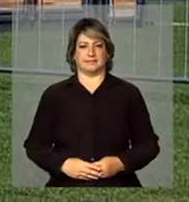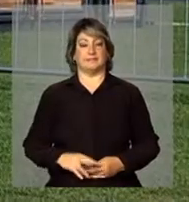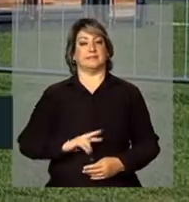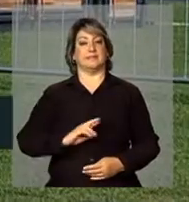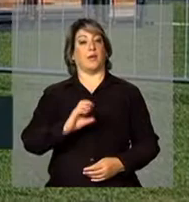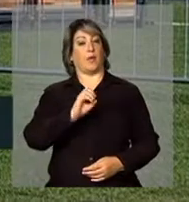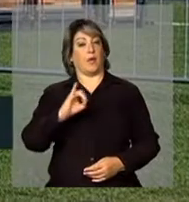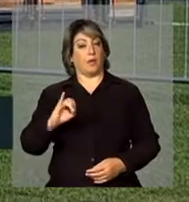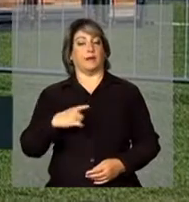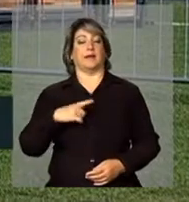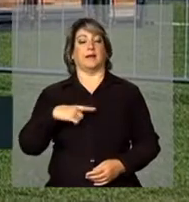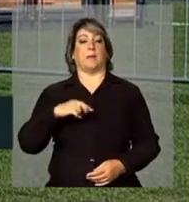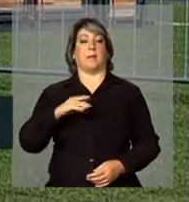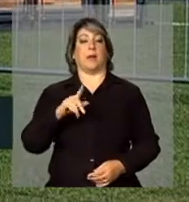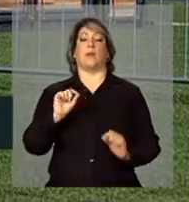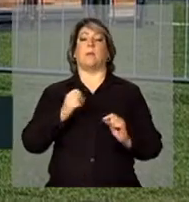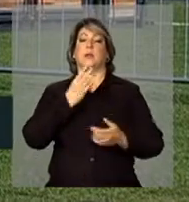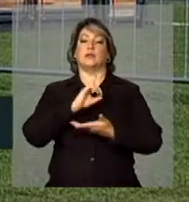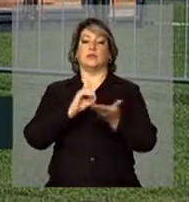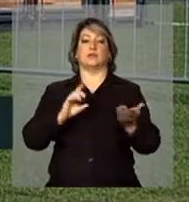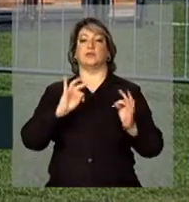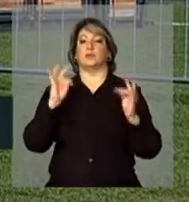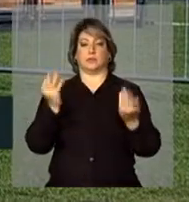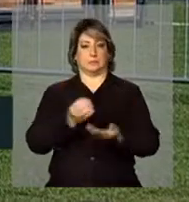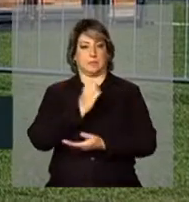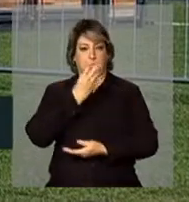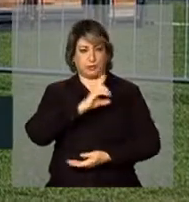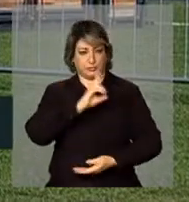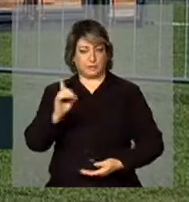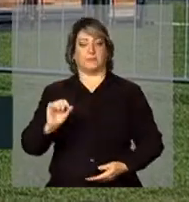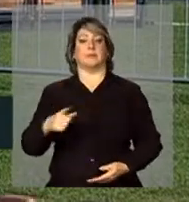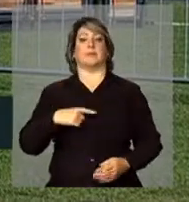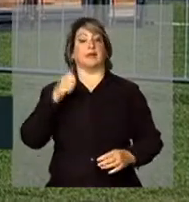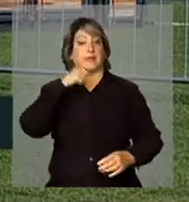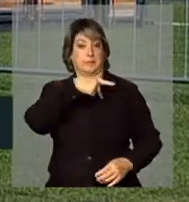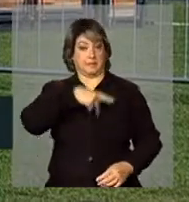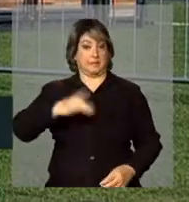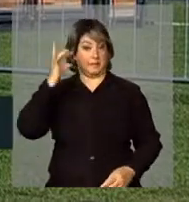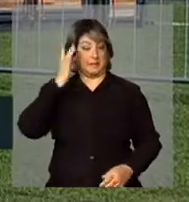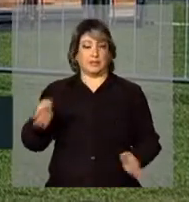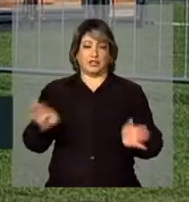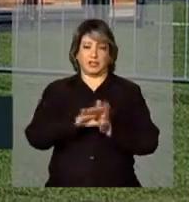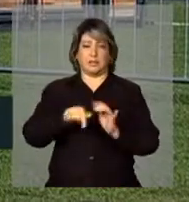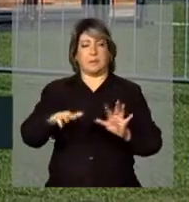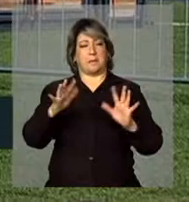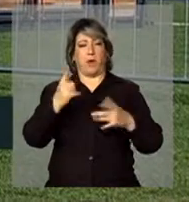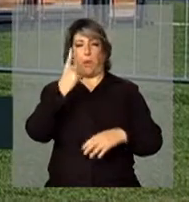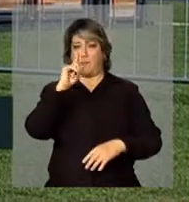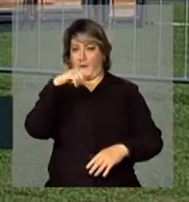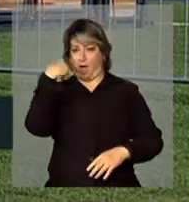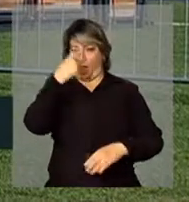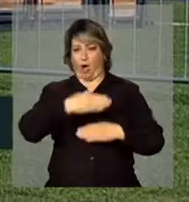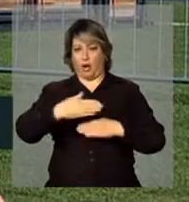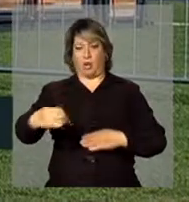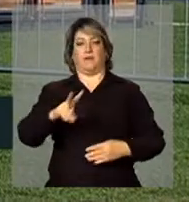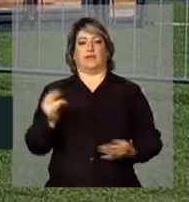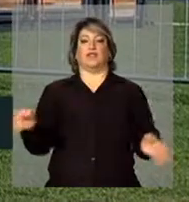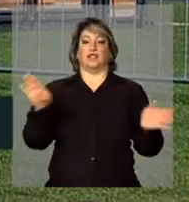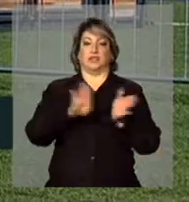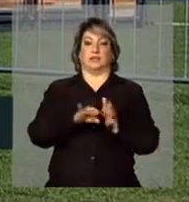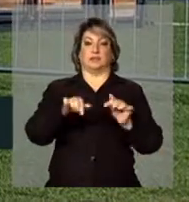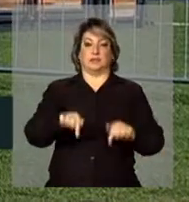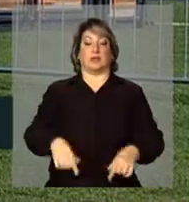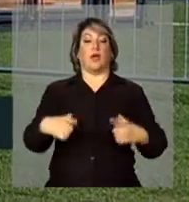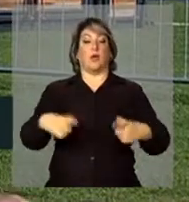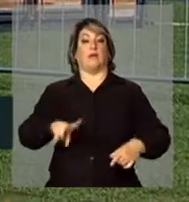Olá, Malu. Bom dia. Bom dia a todos. A presidenta Dilma Rousseff deve chegar daqui mais ou menos uma hora ao Parque de Exposições, onde